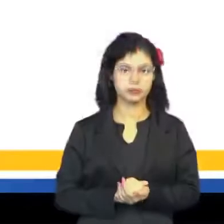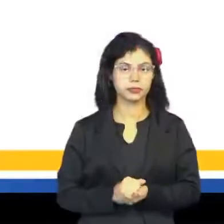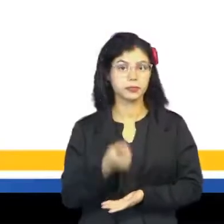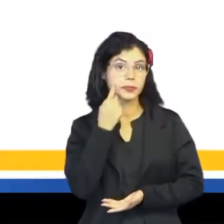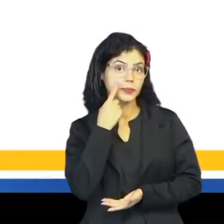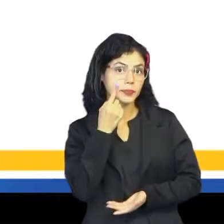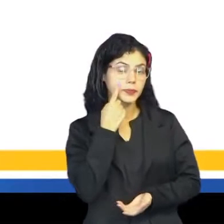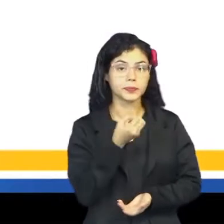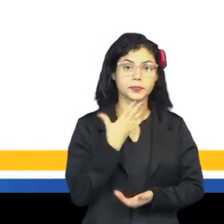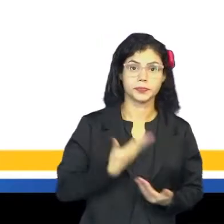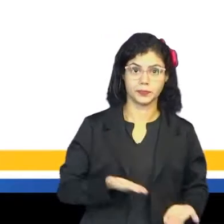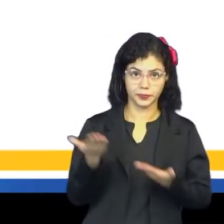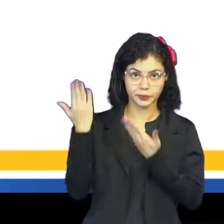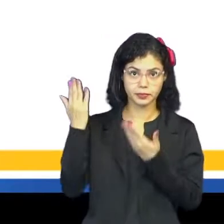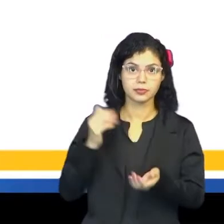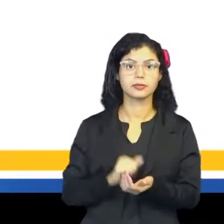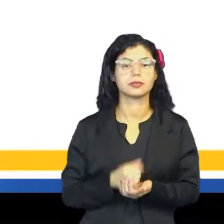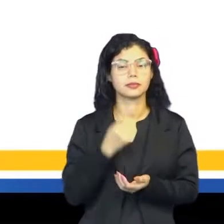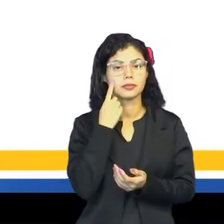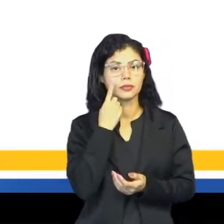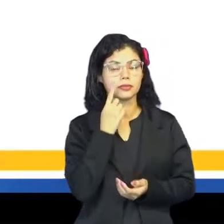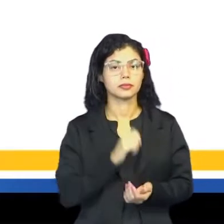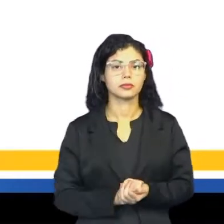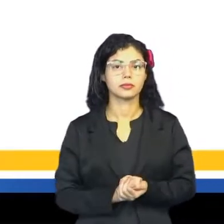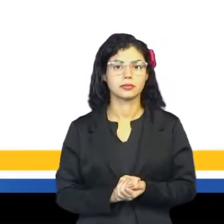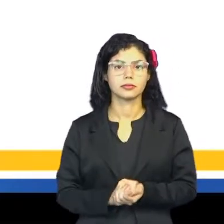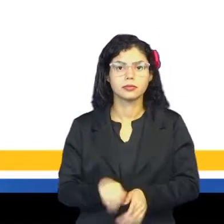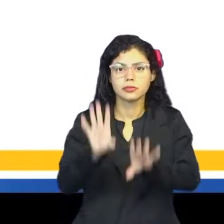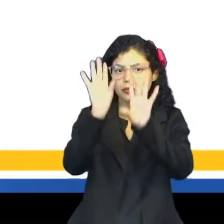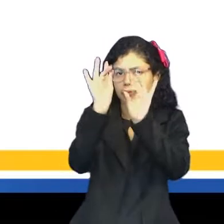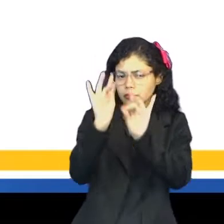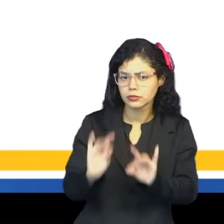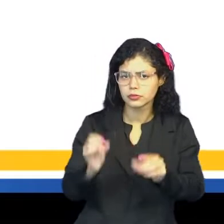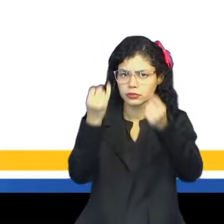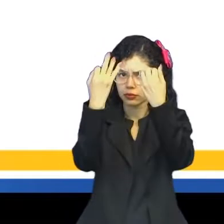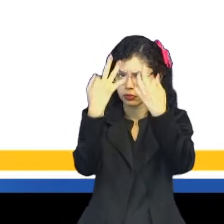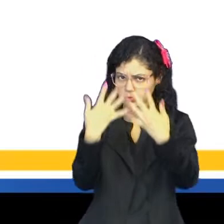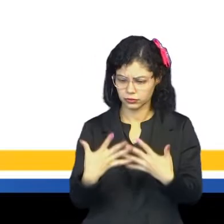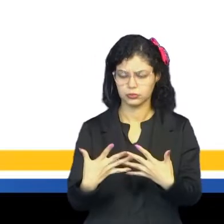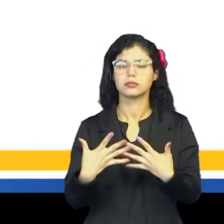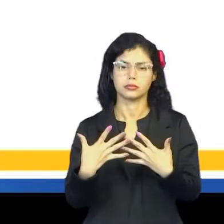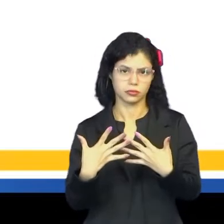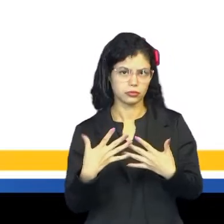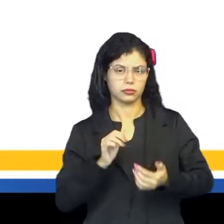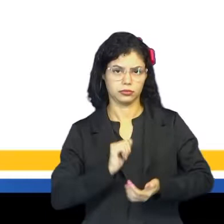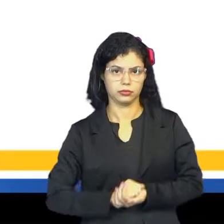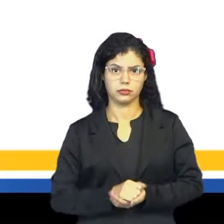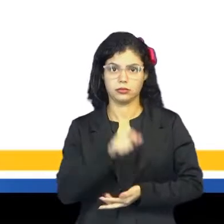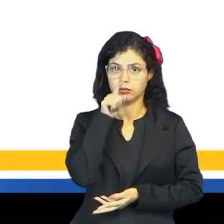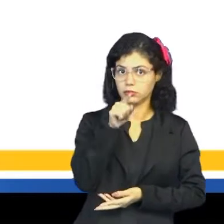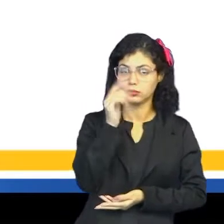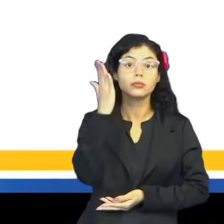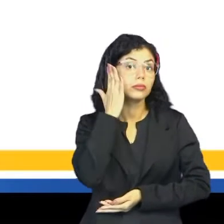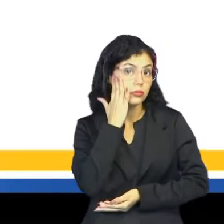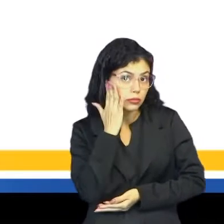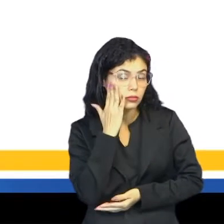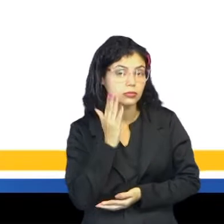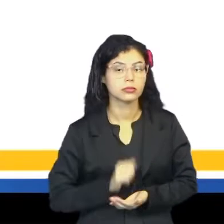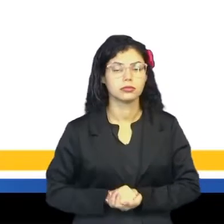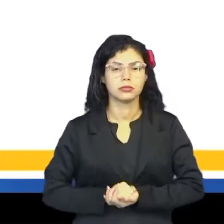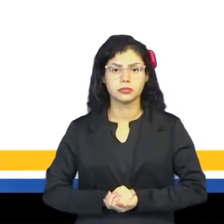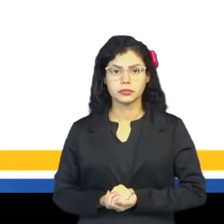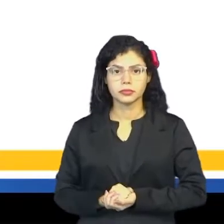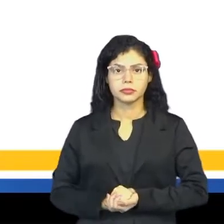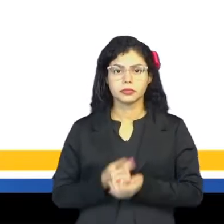Então, olhando bem no slide, a gente olha que aí, eu deixei bem explicado, tá? Para que você entenda